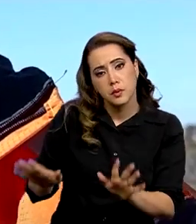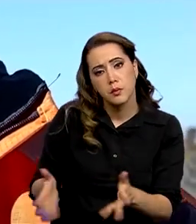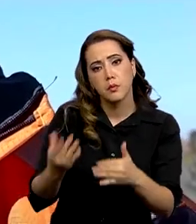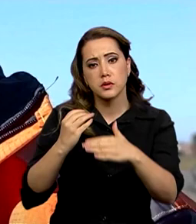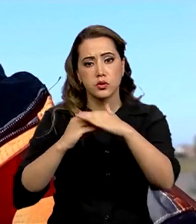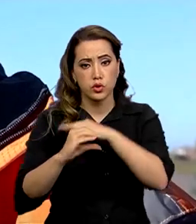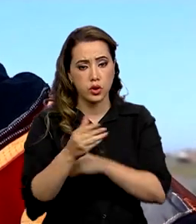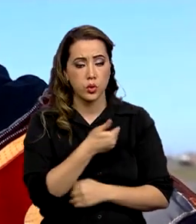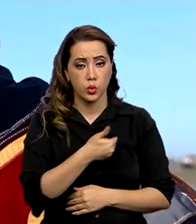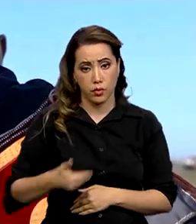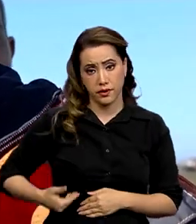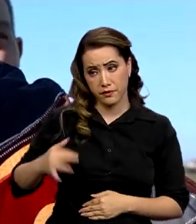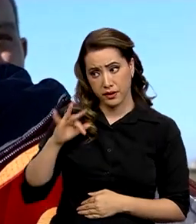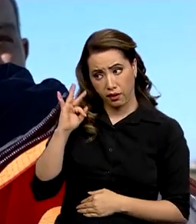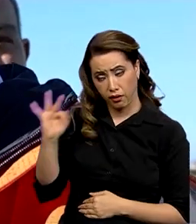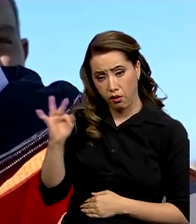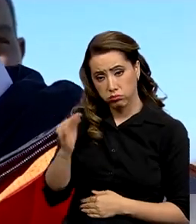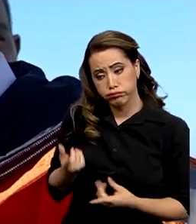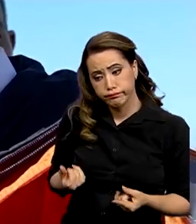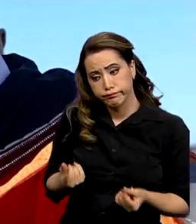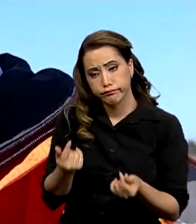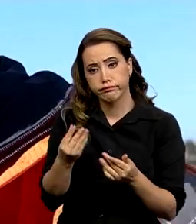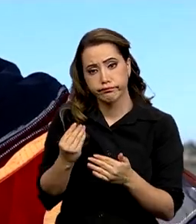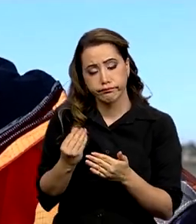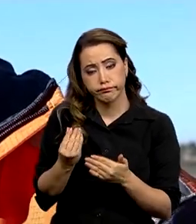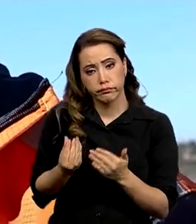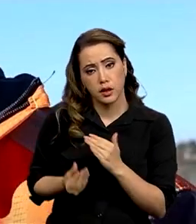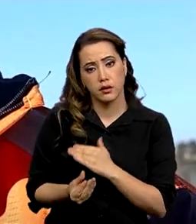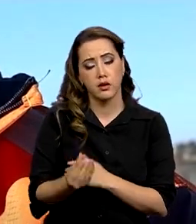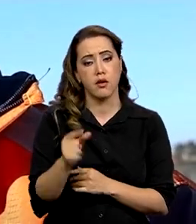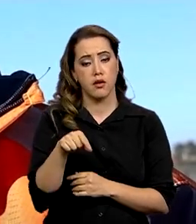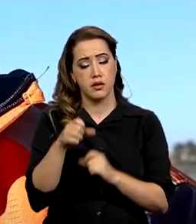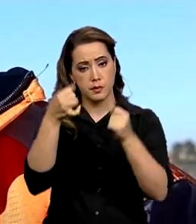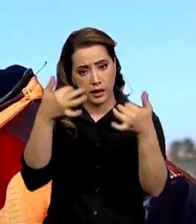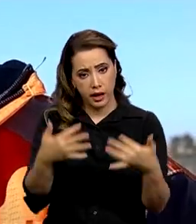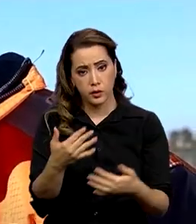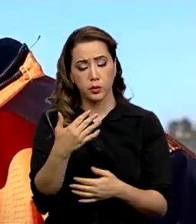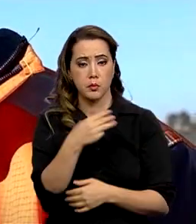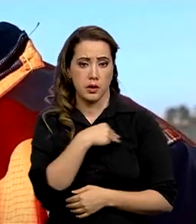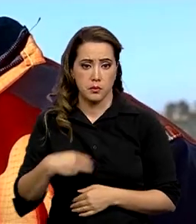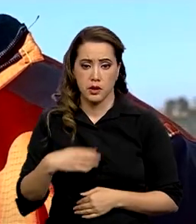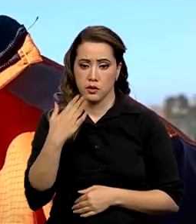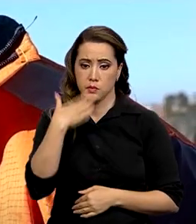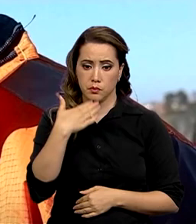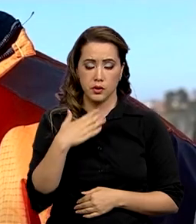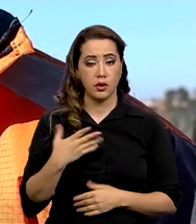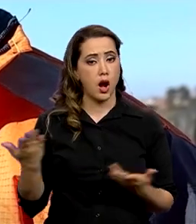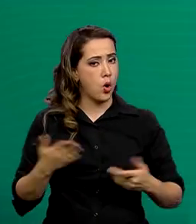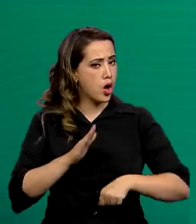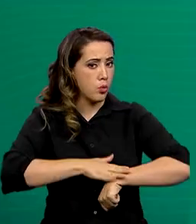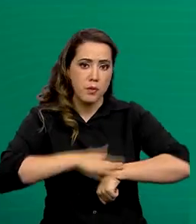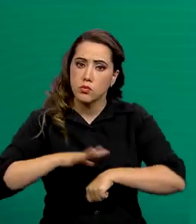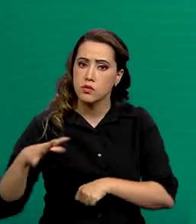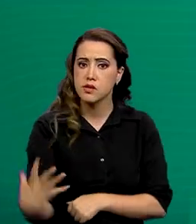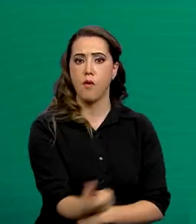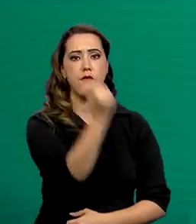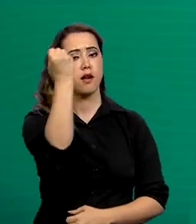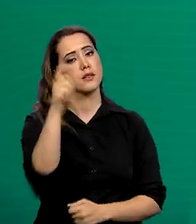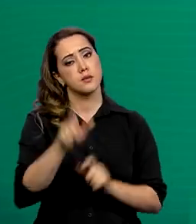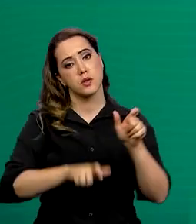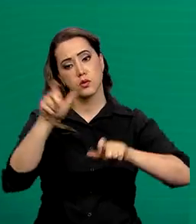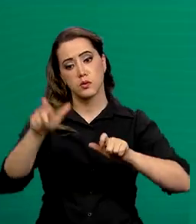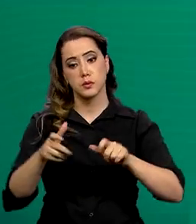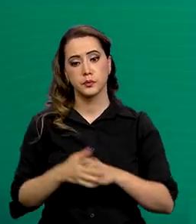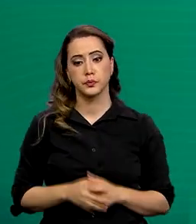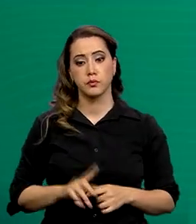recursos também do governo federal, como foi falado pelo ministro Pimenta, o esforço todo é no resgate das pessoas agora. De acordo com o